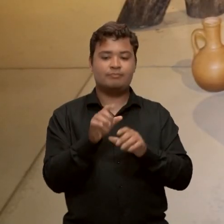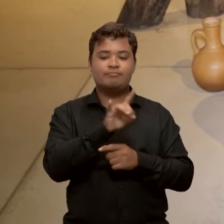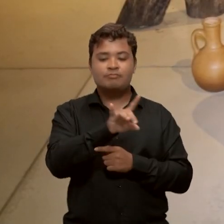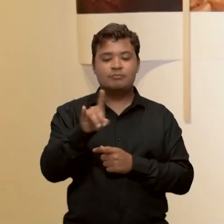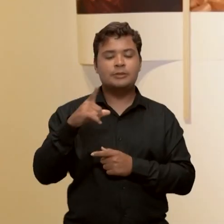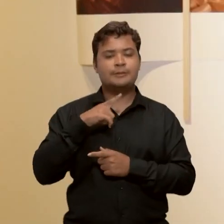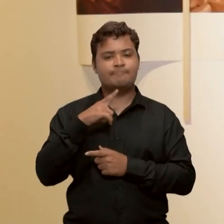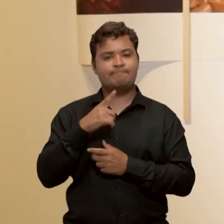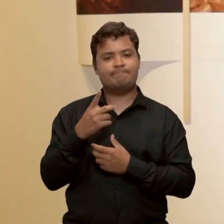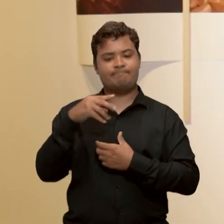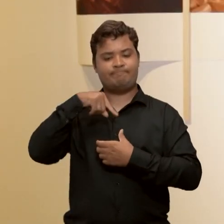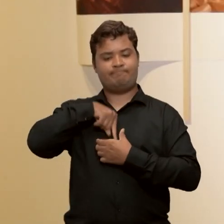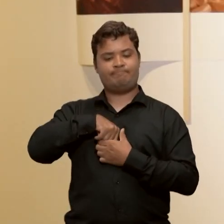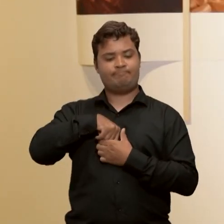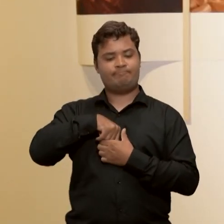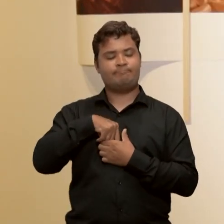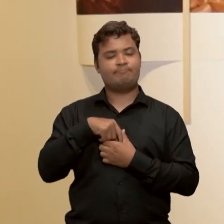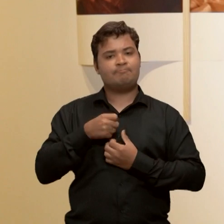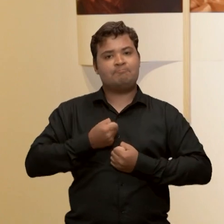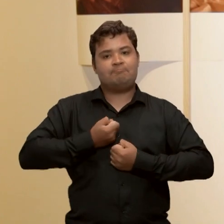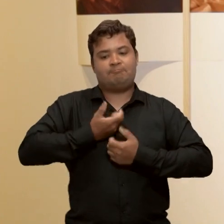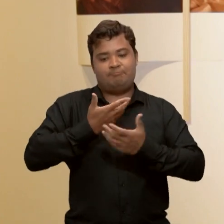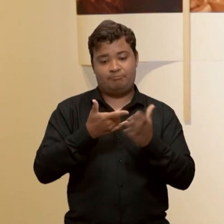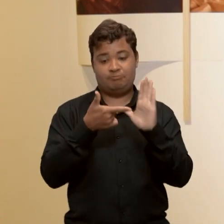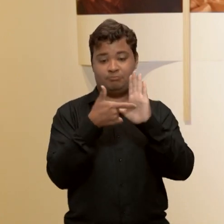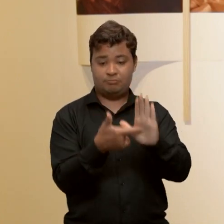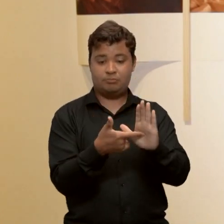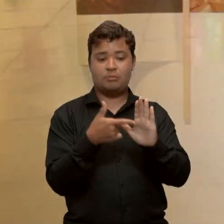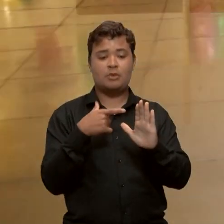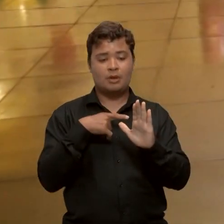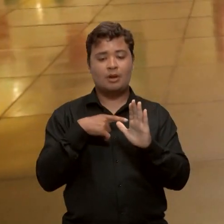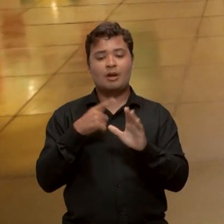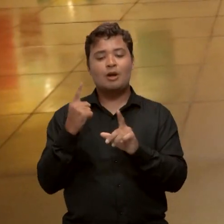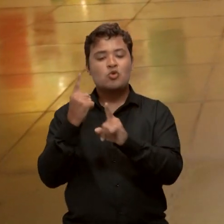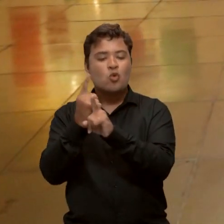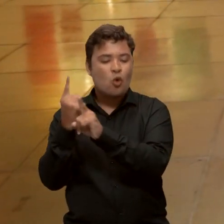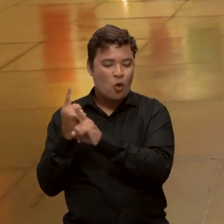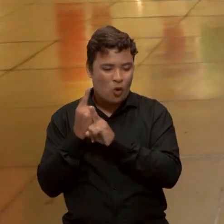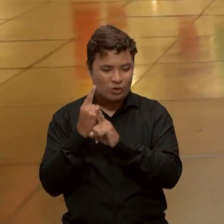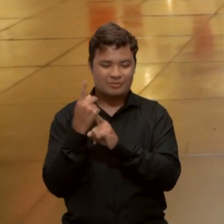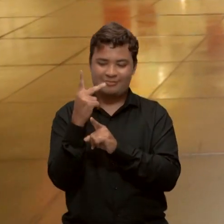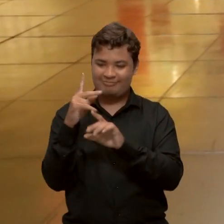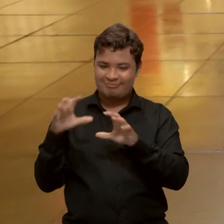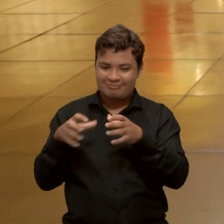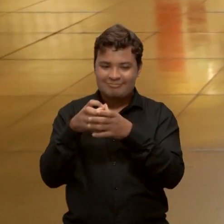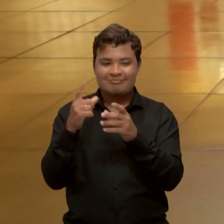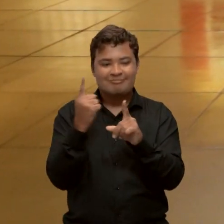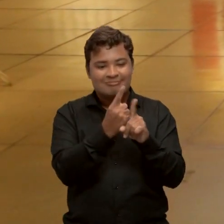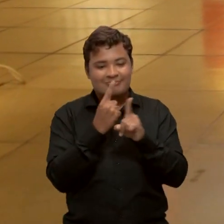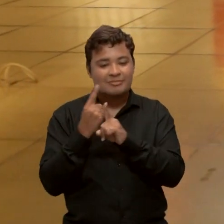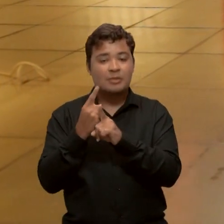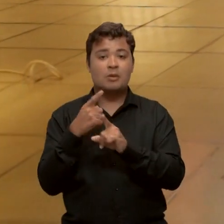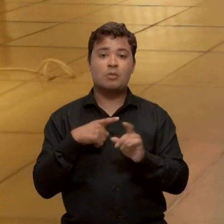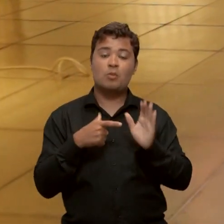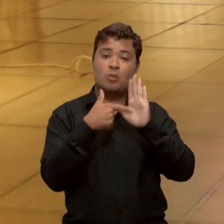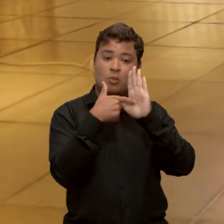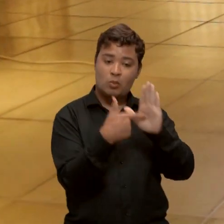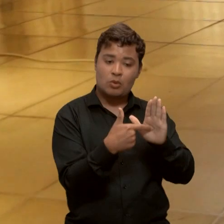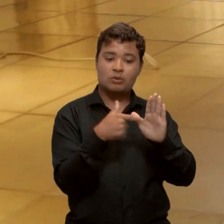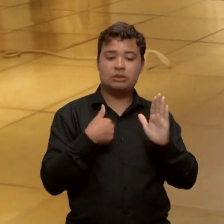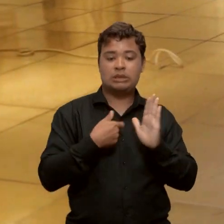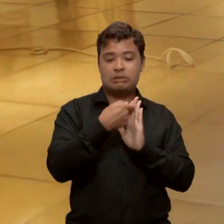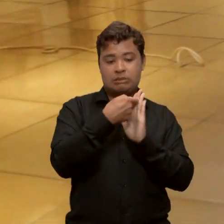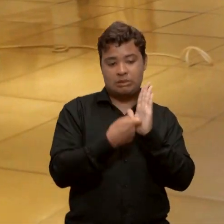pesquisadores são discutidas em Encontros do Núcleo, fundamentadas em textos decoloniais do